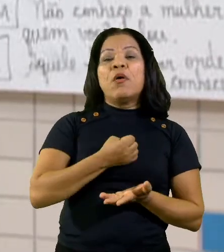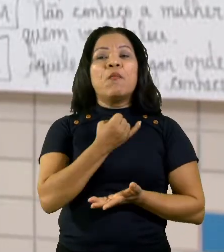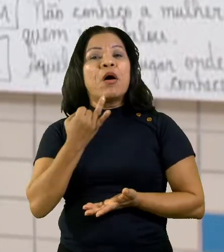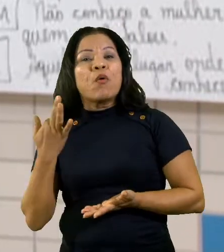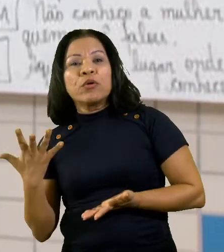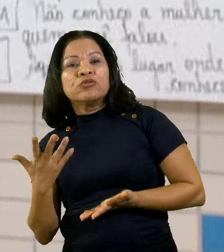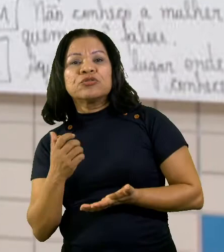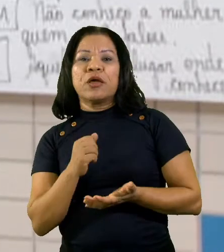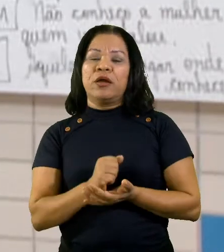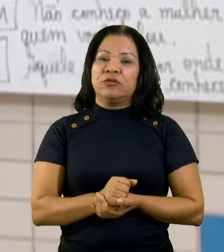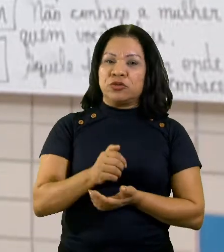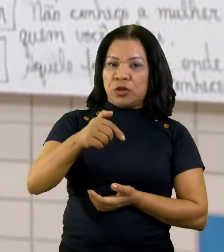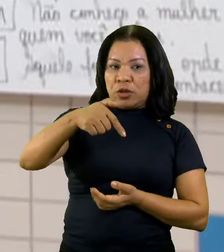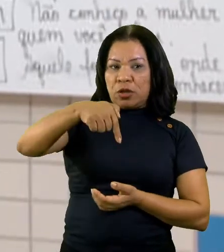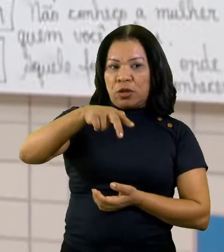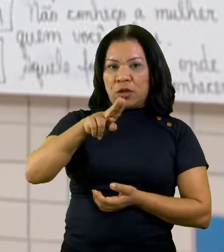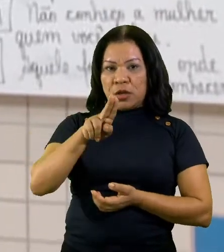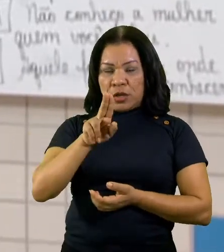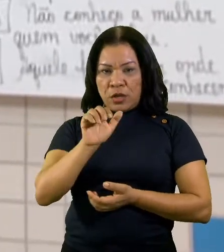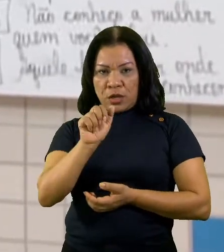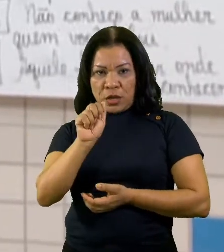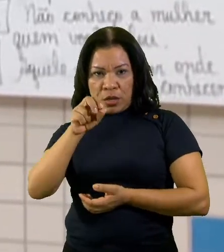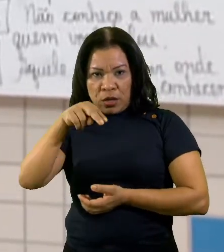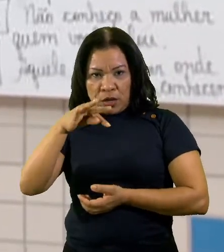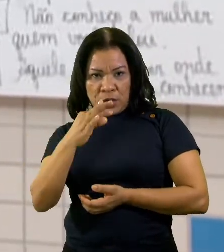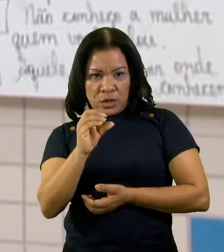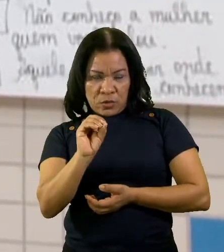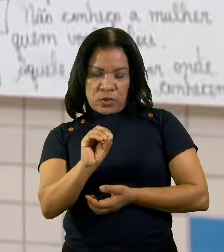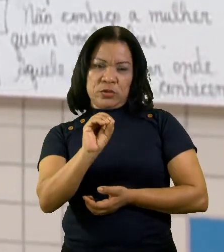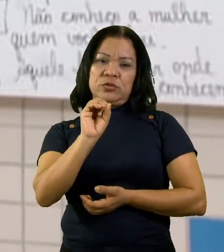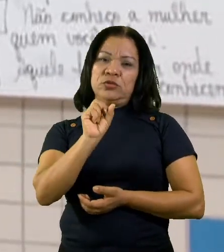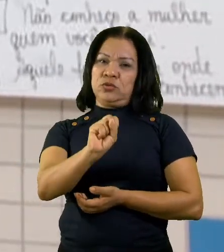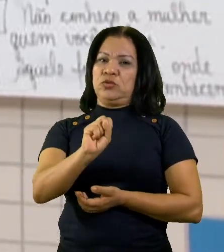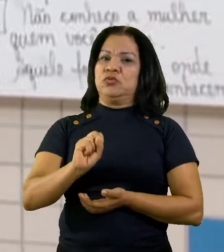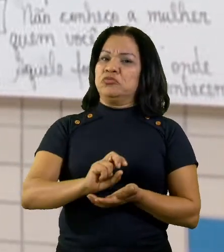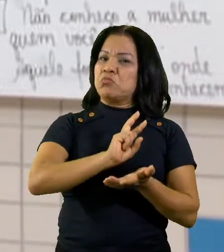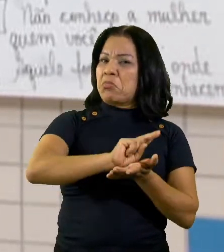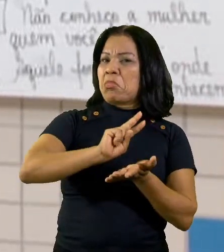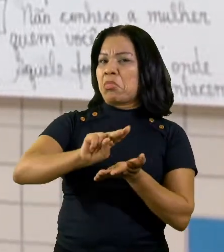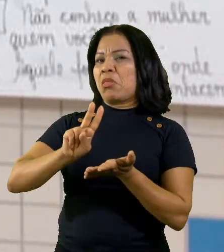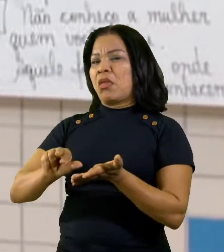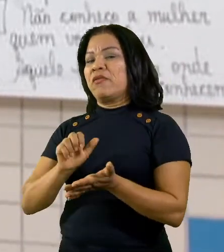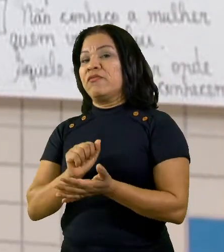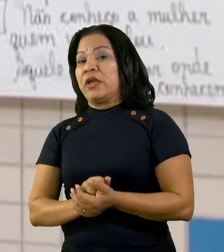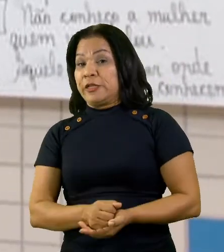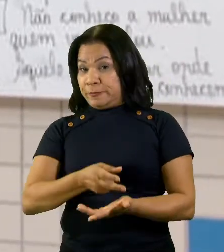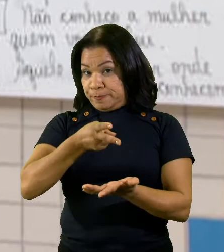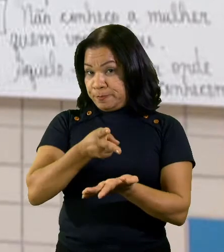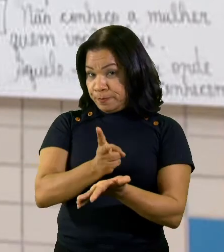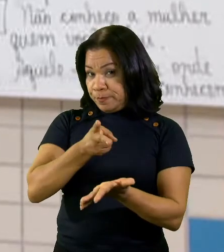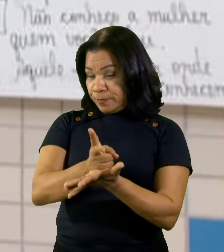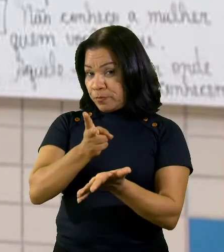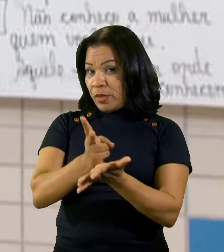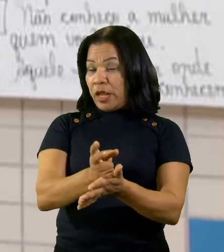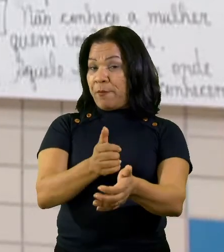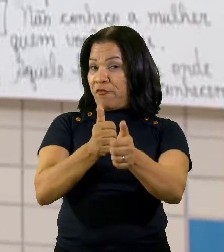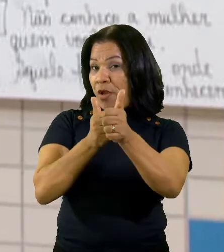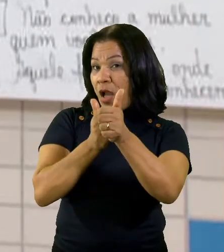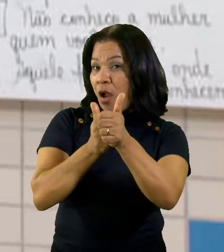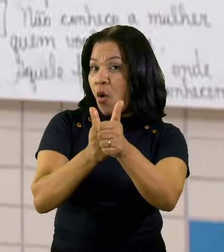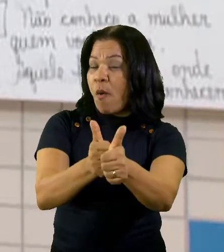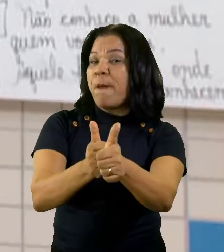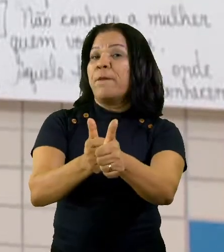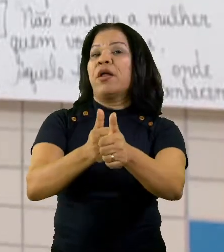quantas. Lembrando que esse tipo de pronome relativo, ele vem sempre acompanhado de um pronome indefinido,